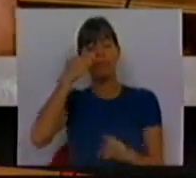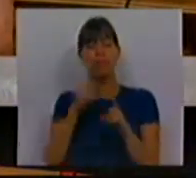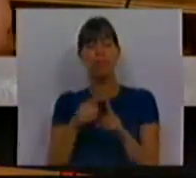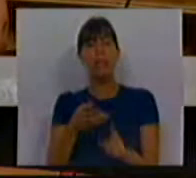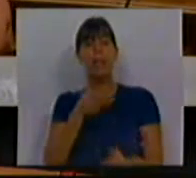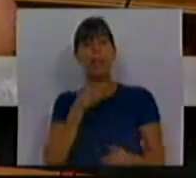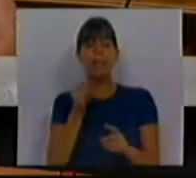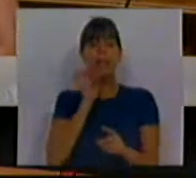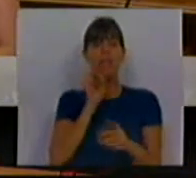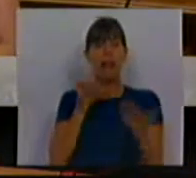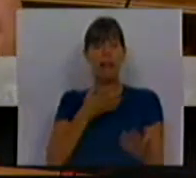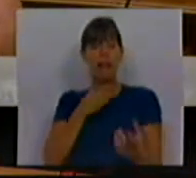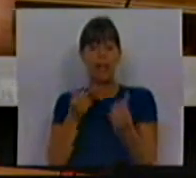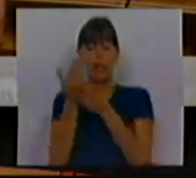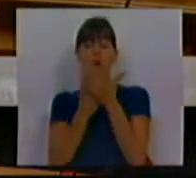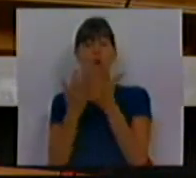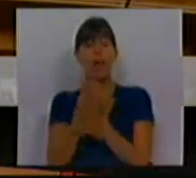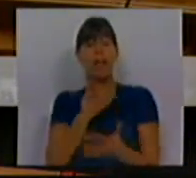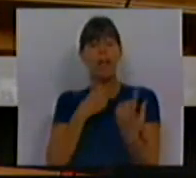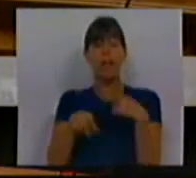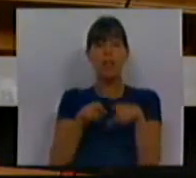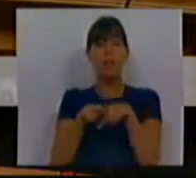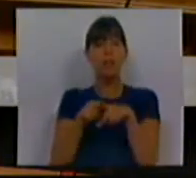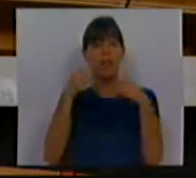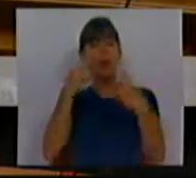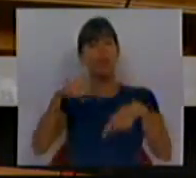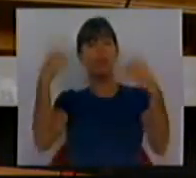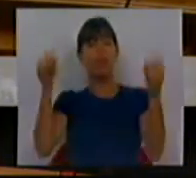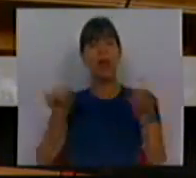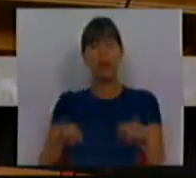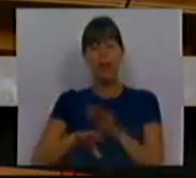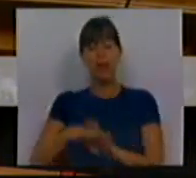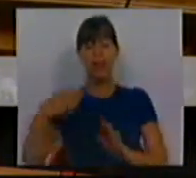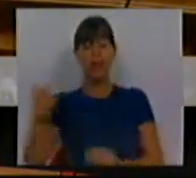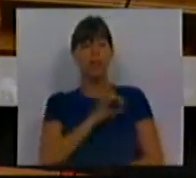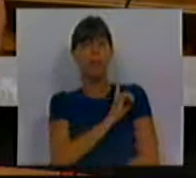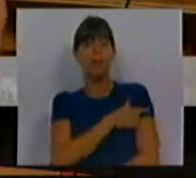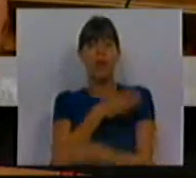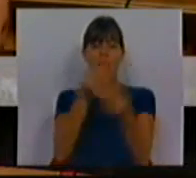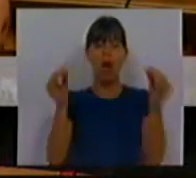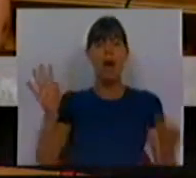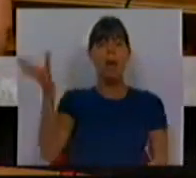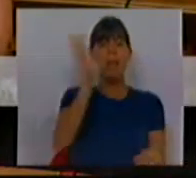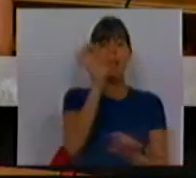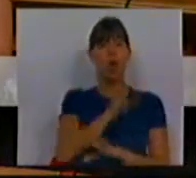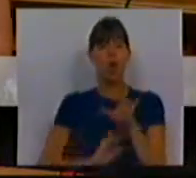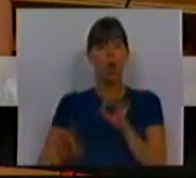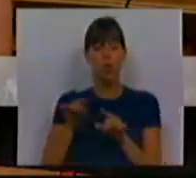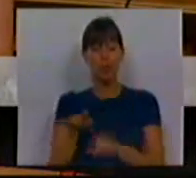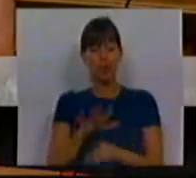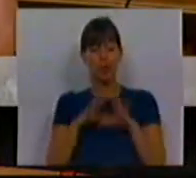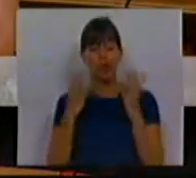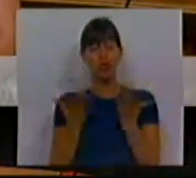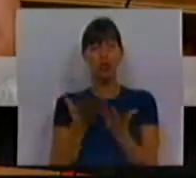desta crise de valores, desta crise económica e desta crise política que trouxe a direita ao poder em muitos países da Europa. Neste contexto